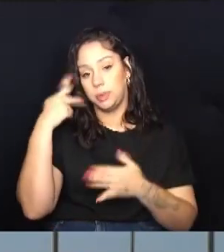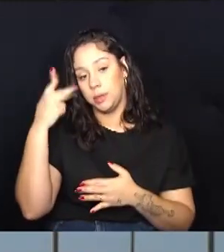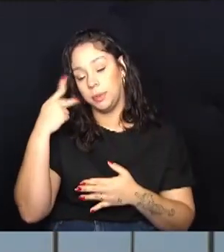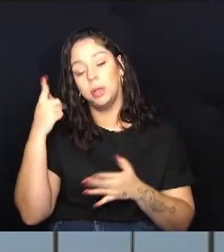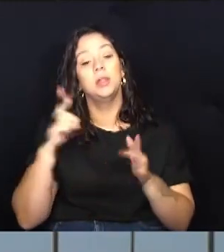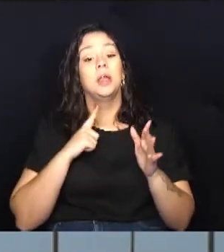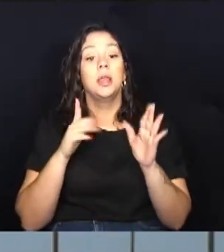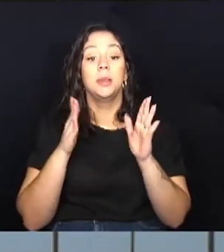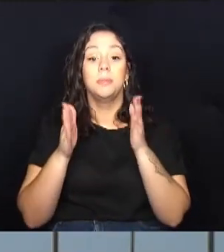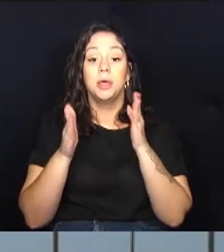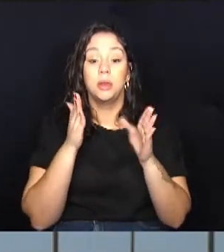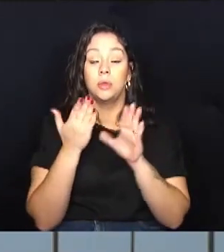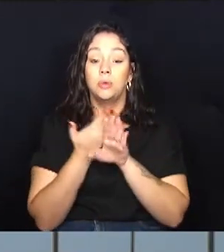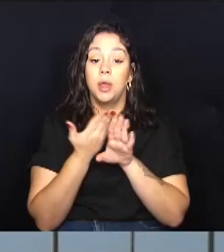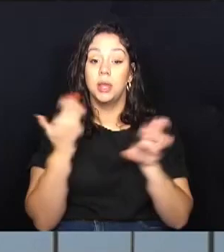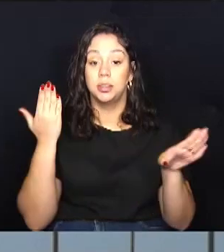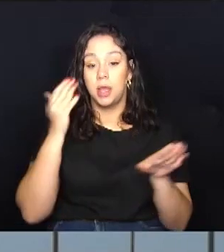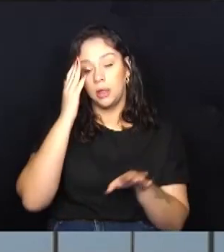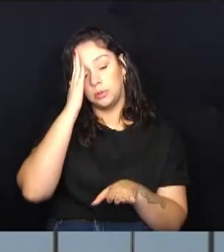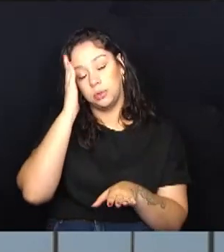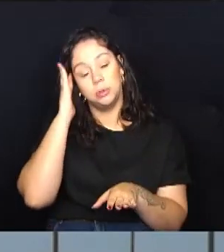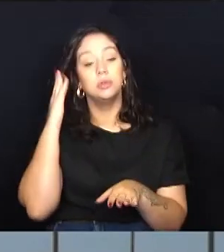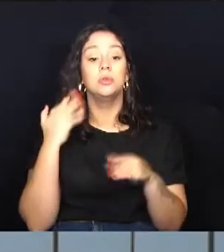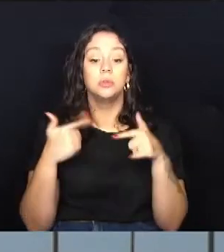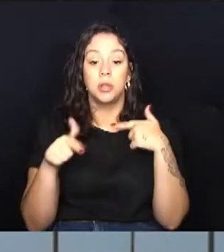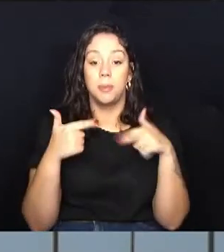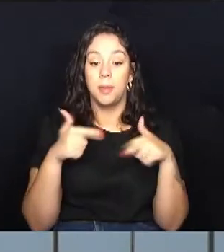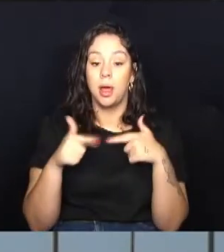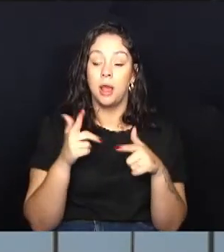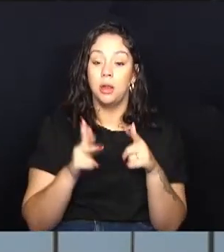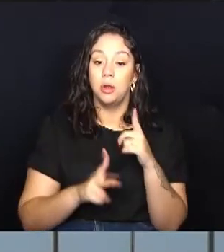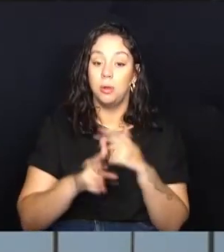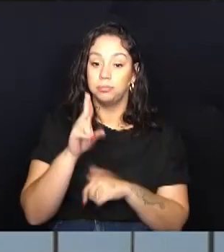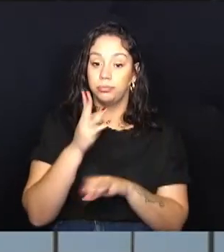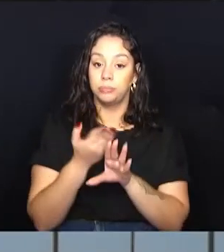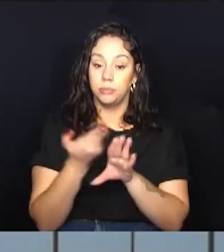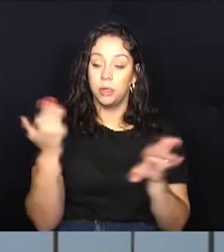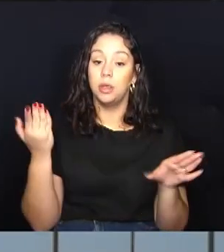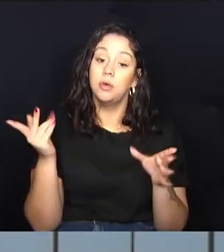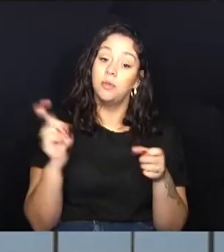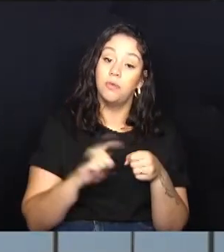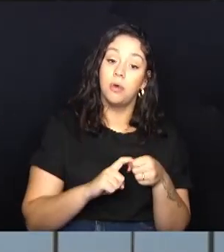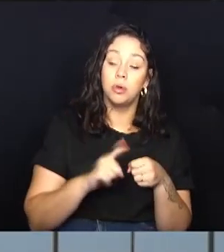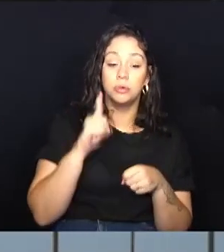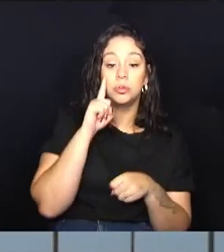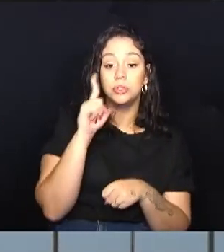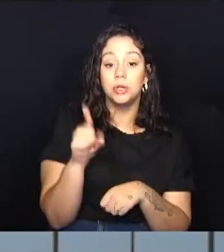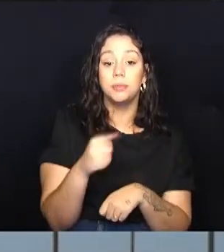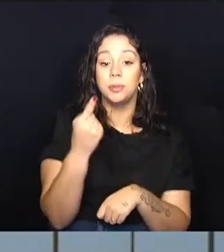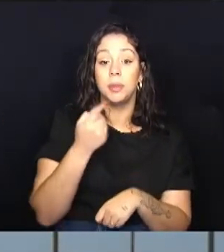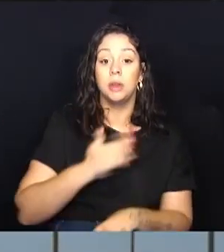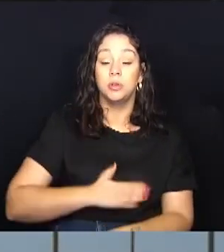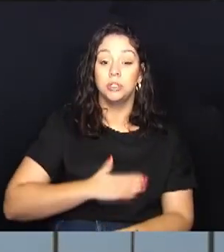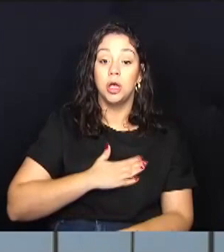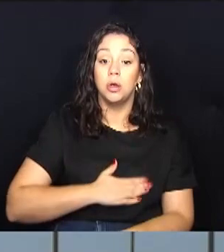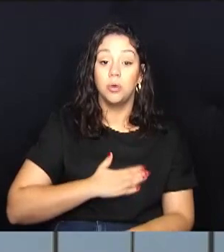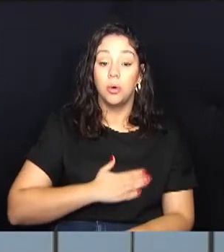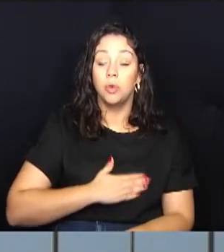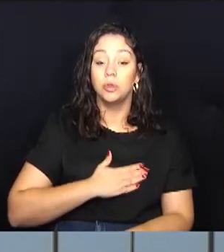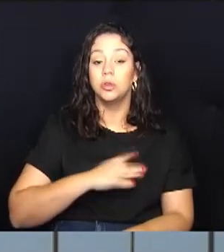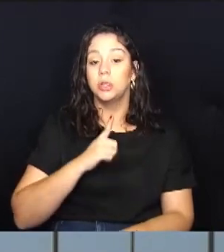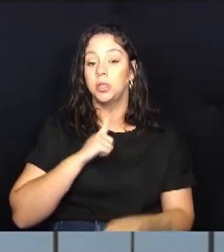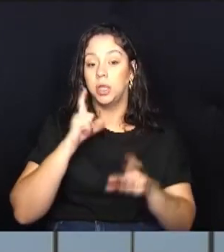período de recesso com os trabalhos interrompidos e voltam a partir do dia 1º de agosto a realizar